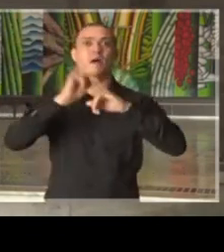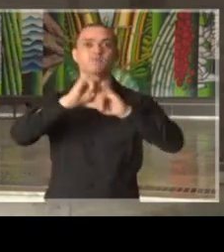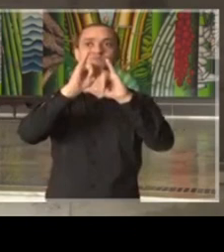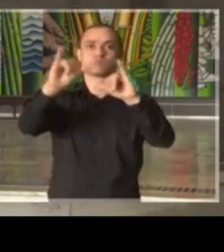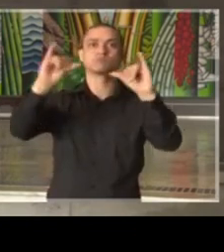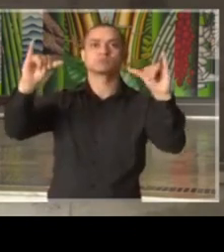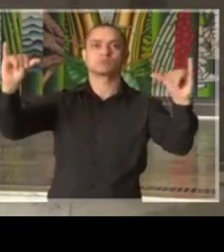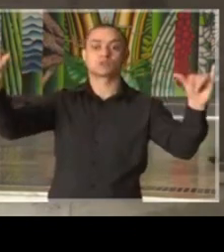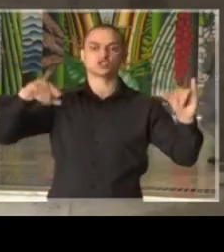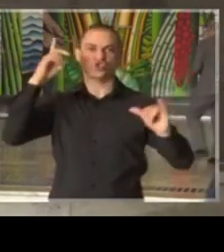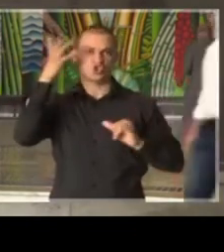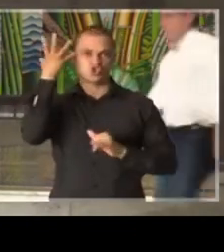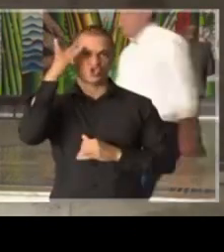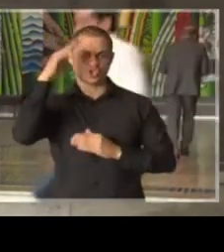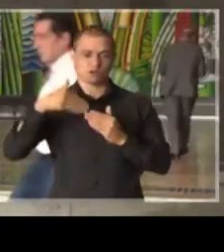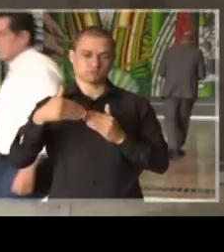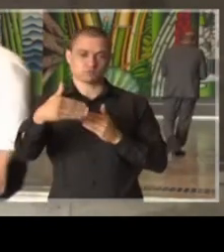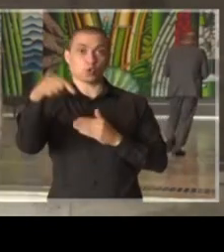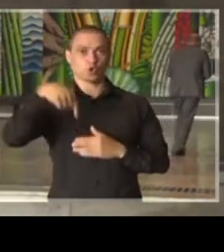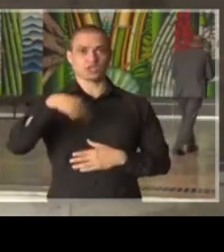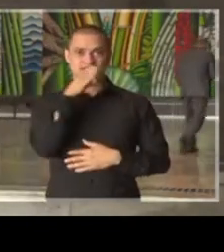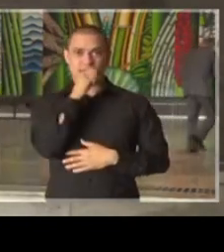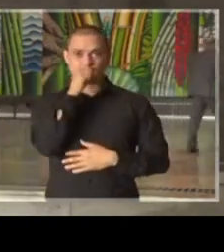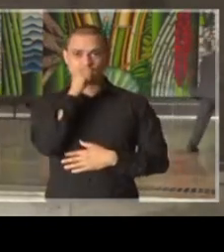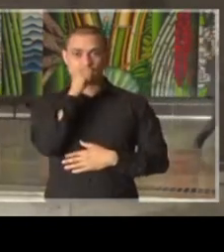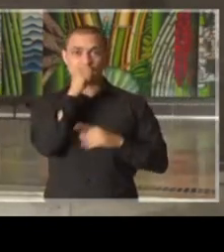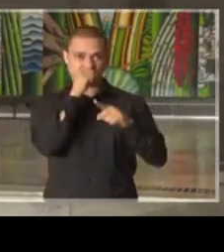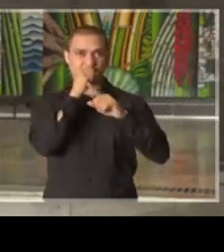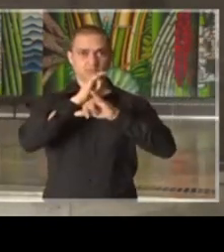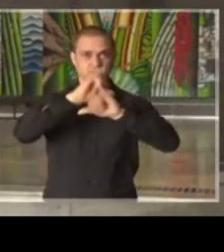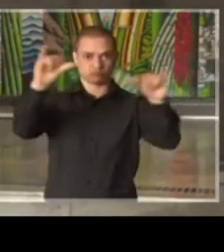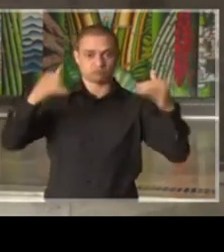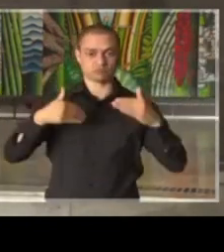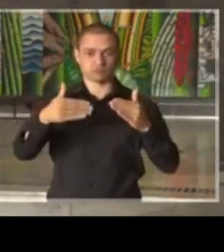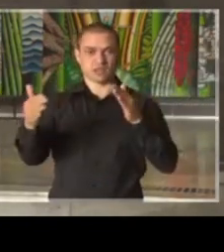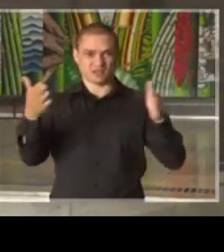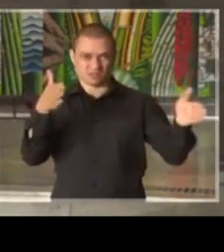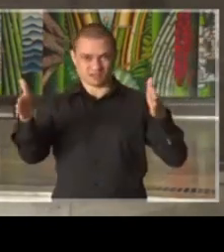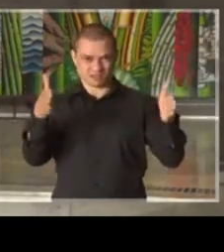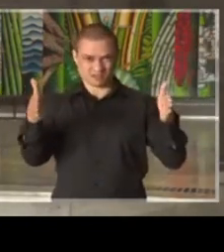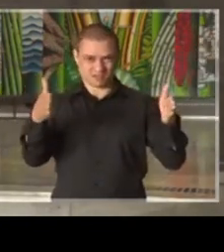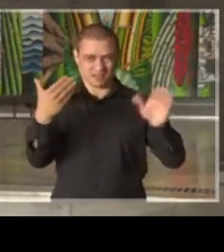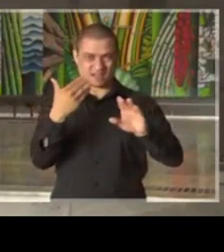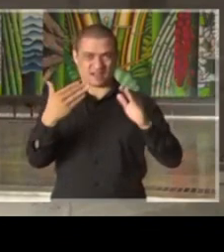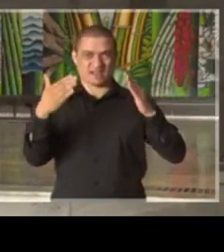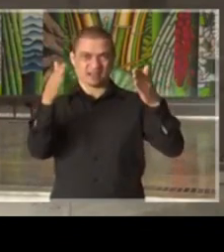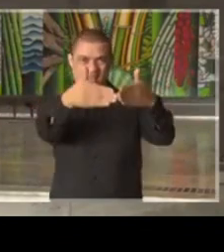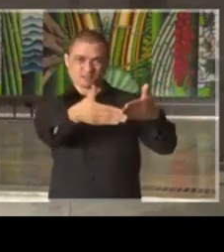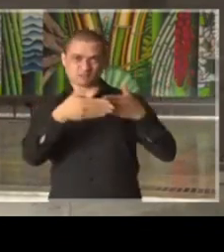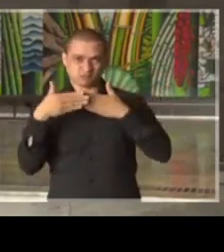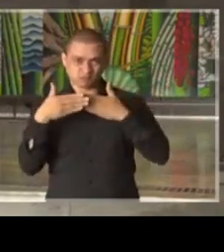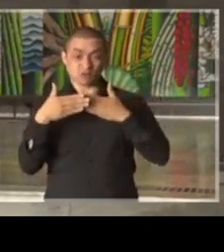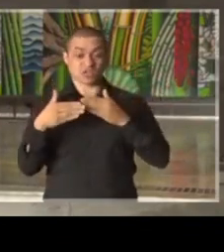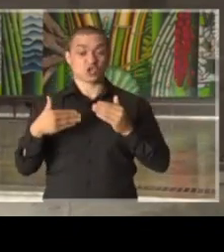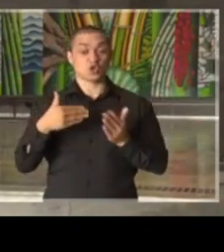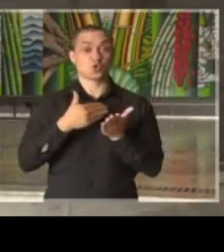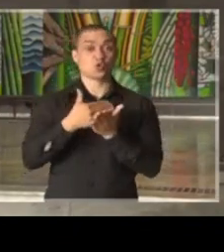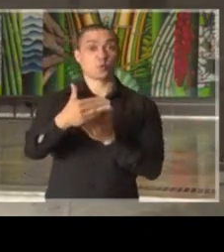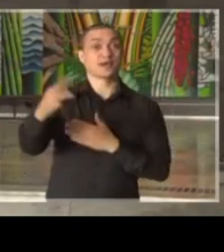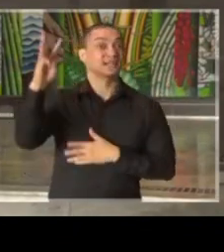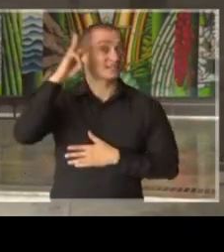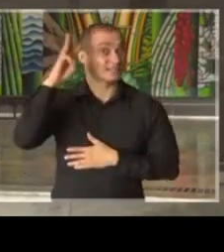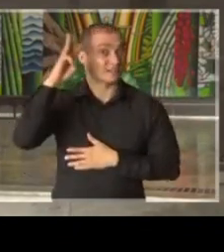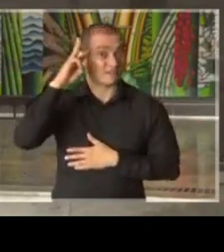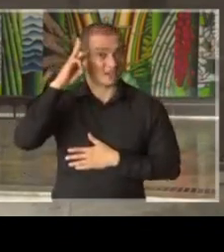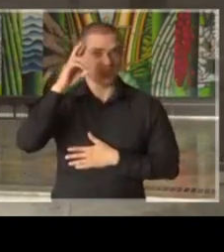ao longo dos próximos dias. Nós estamos no sábado, as medidas se aplicam da quarentena a partir de terça-feira, dia 24 de